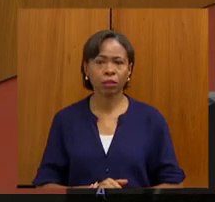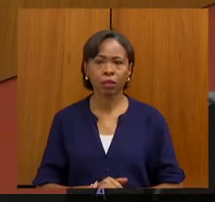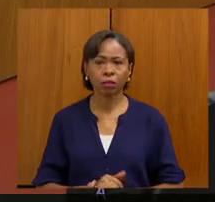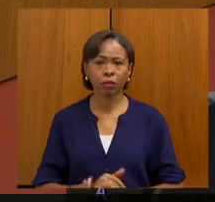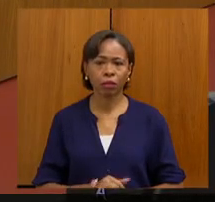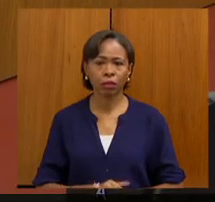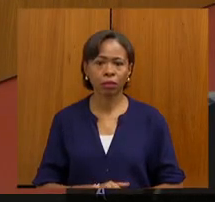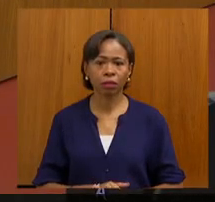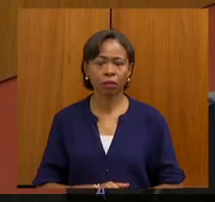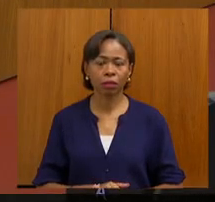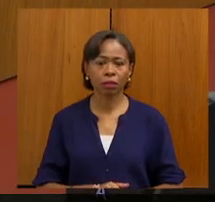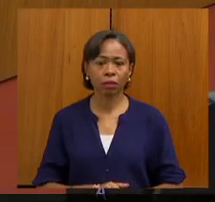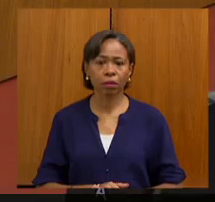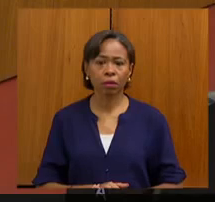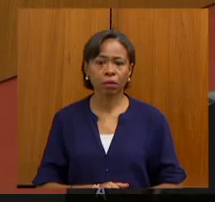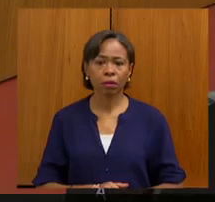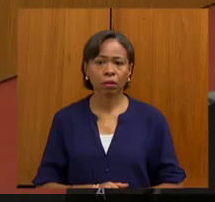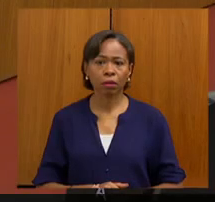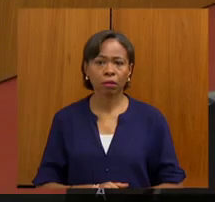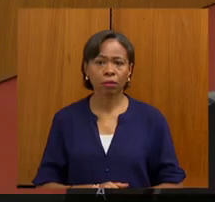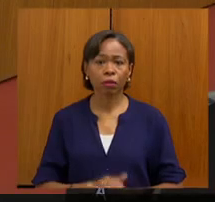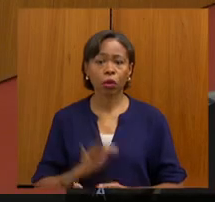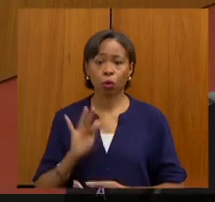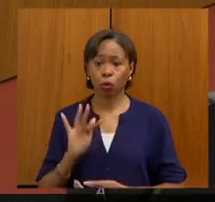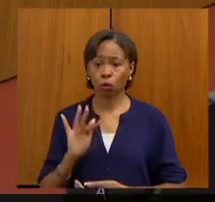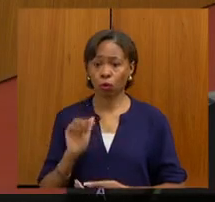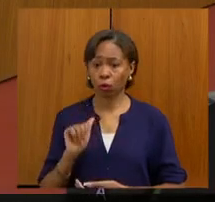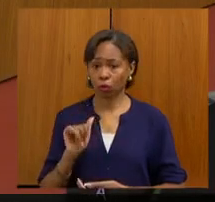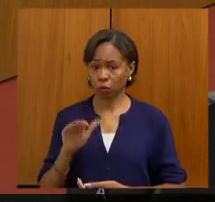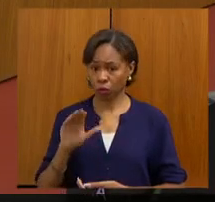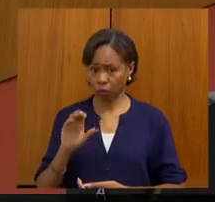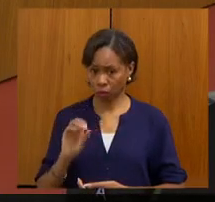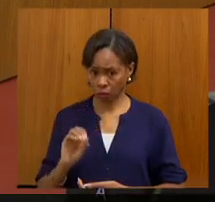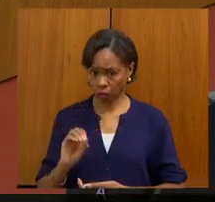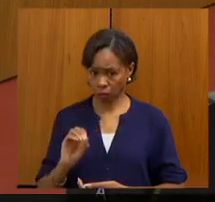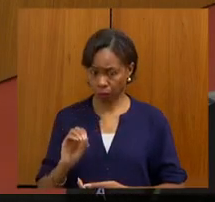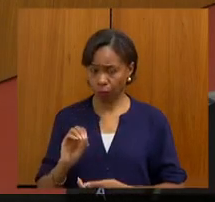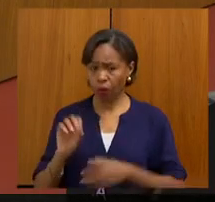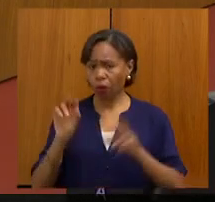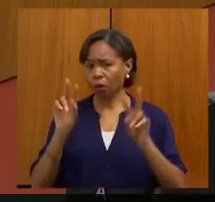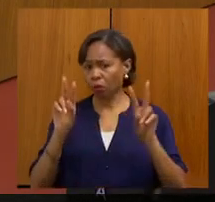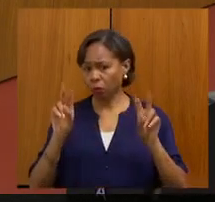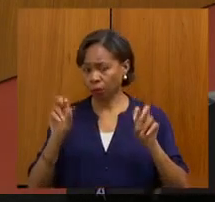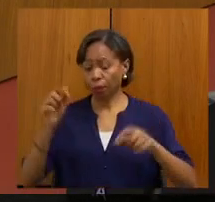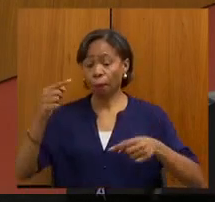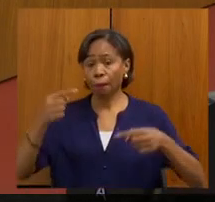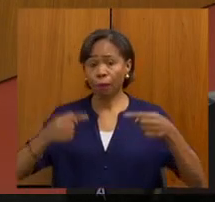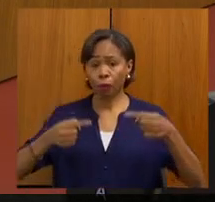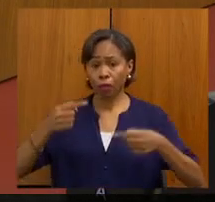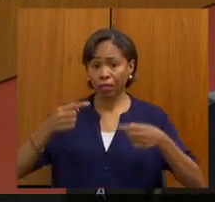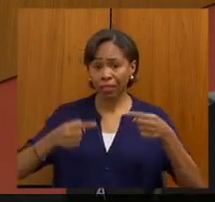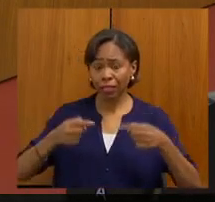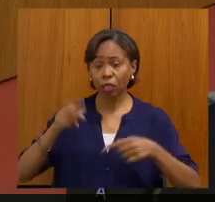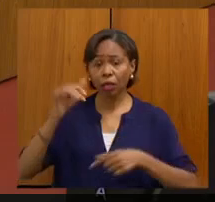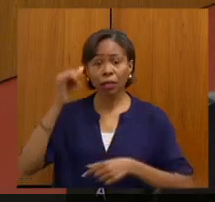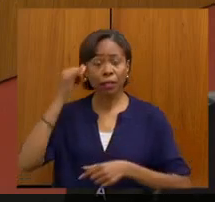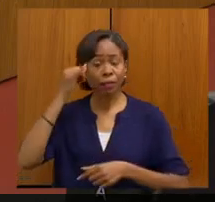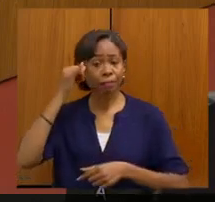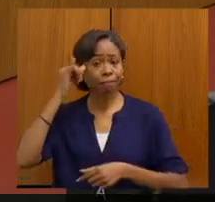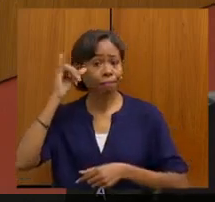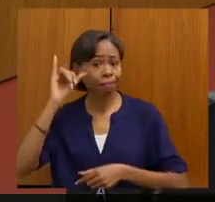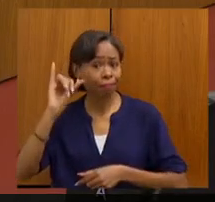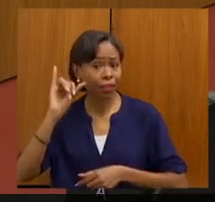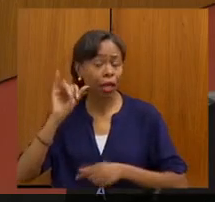E lembrando aqui que o Fábio vai estar debatendo conosco as políticas de prevenção e diagnóstico de neoplasias